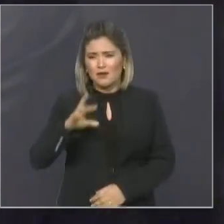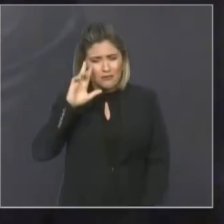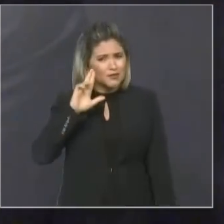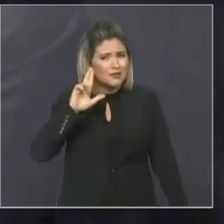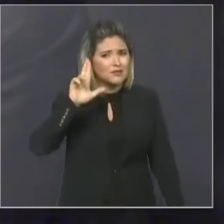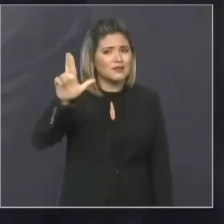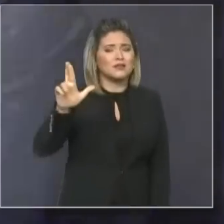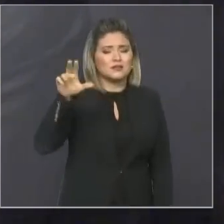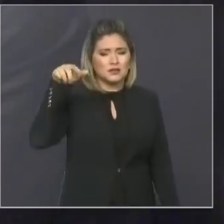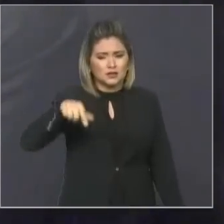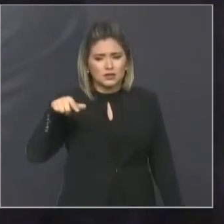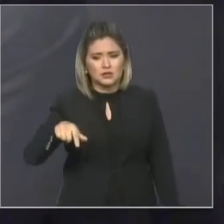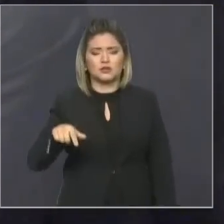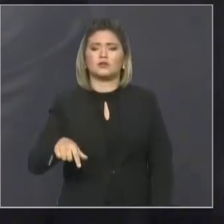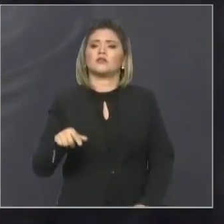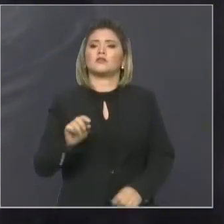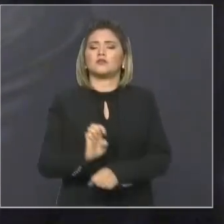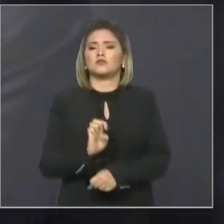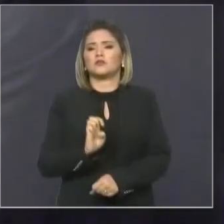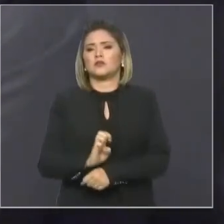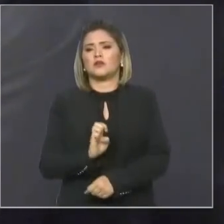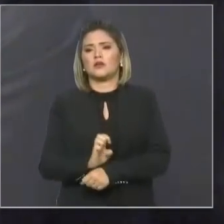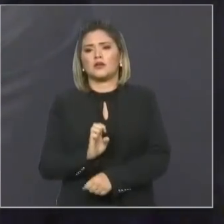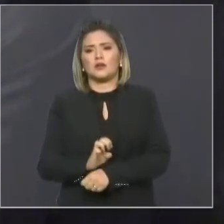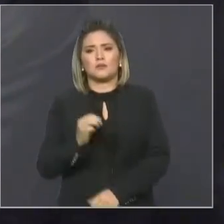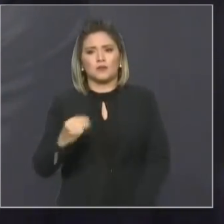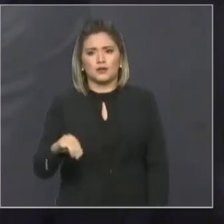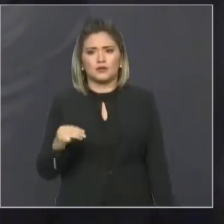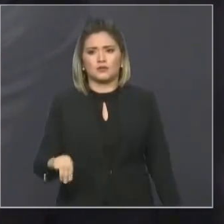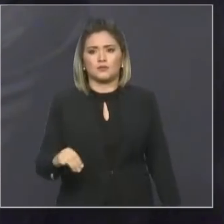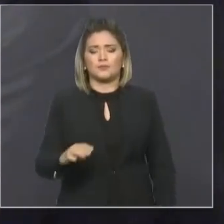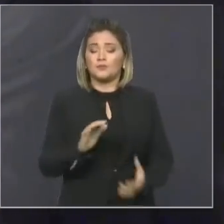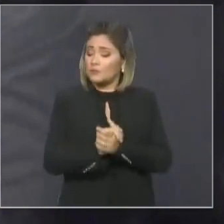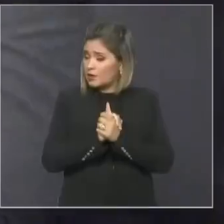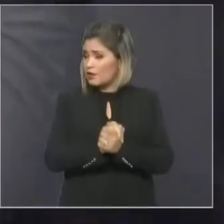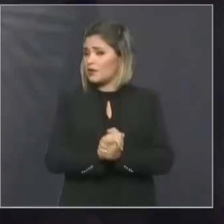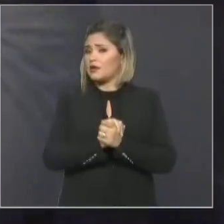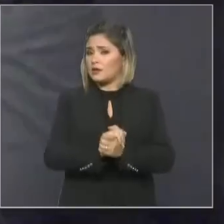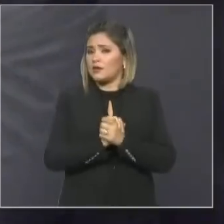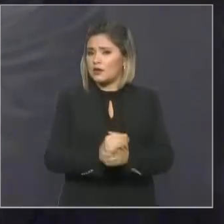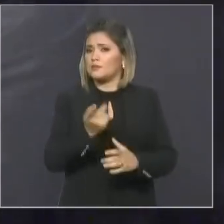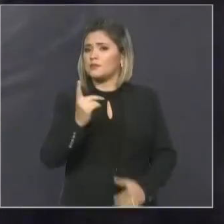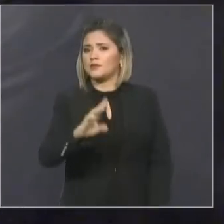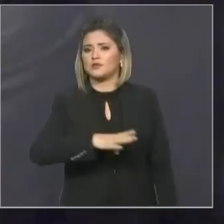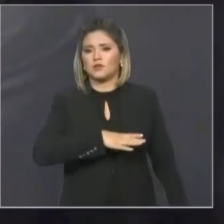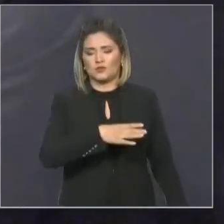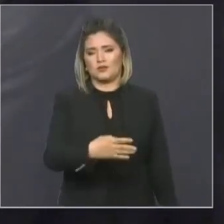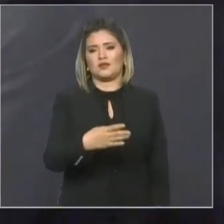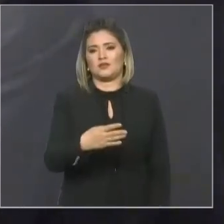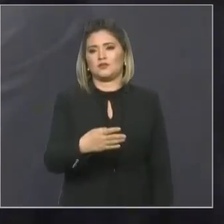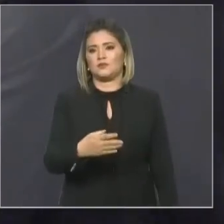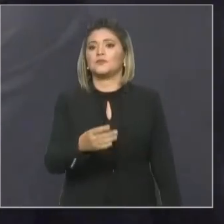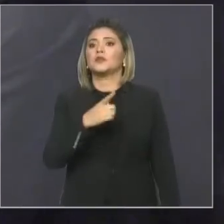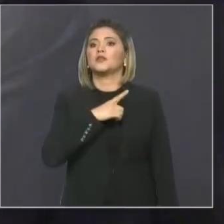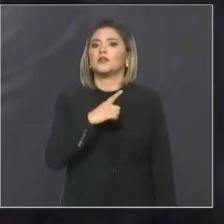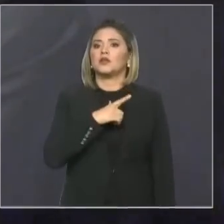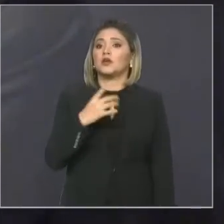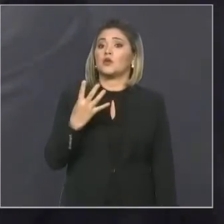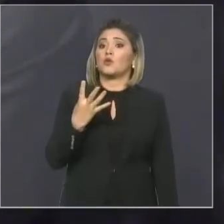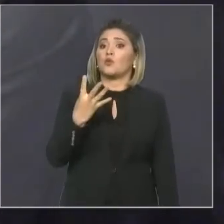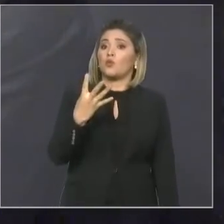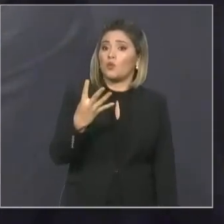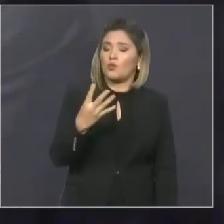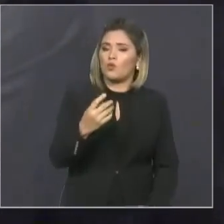Maranhão. lhe parabenizo pela sua altivez e nós teremos, sim, quatro anos, quatro anos nesta casa